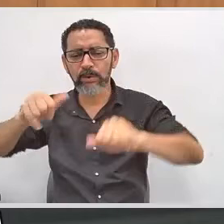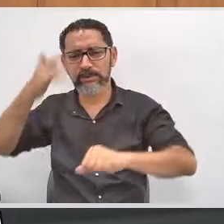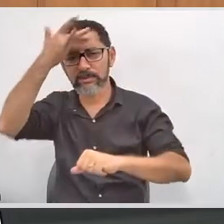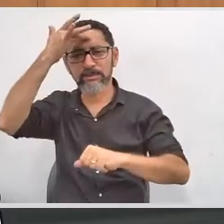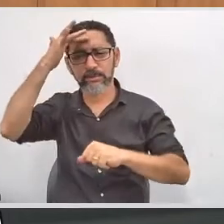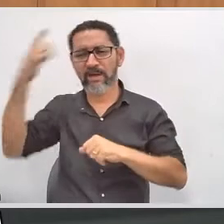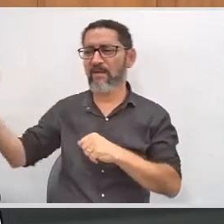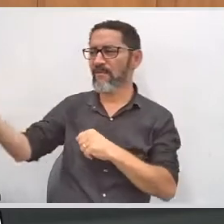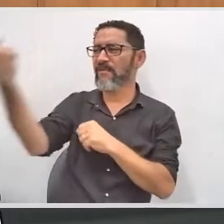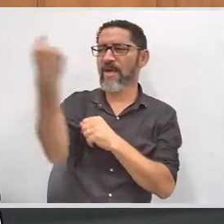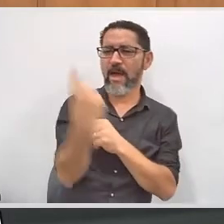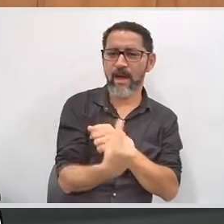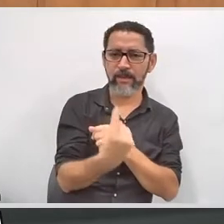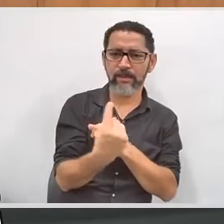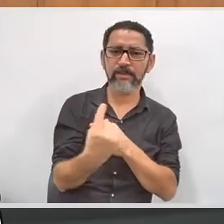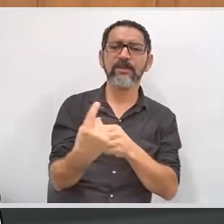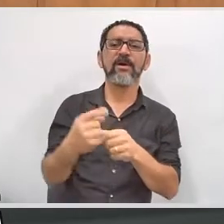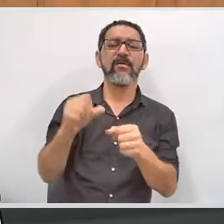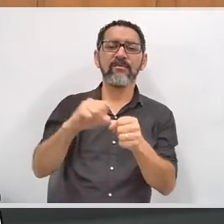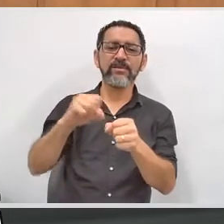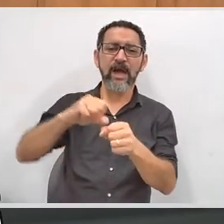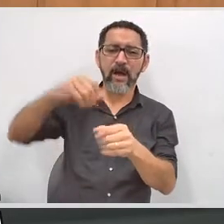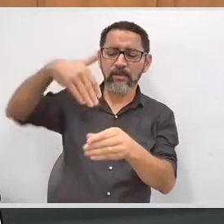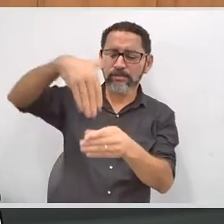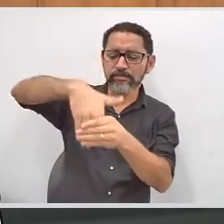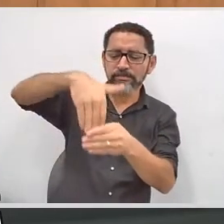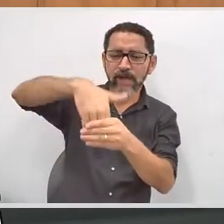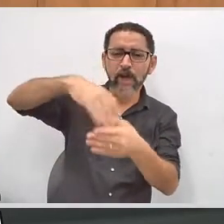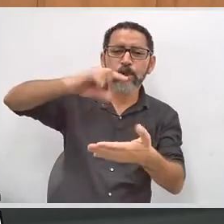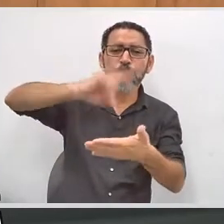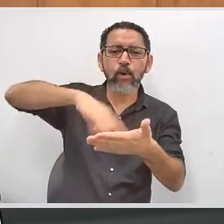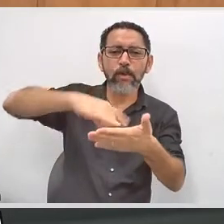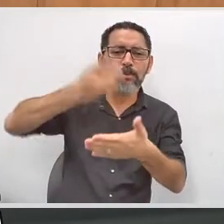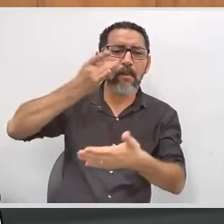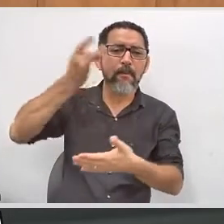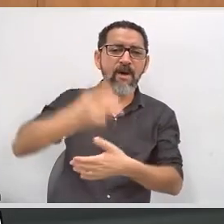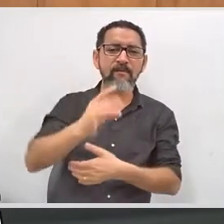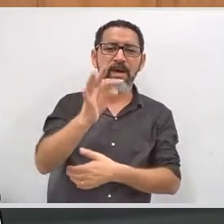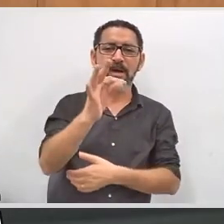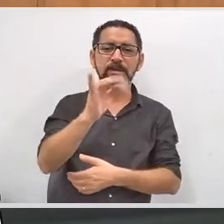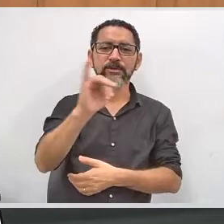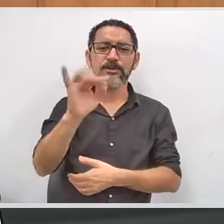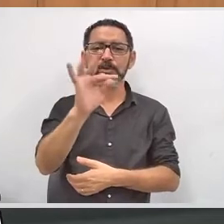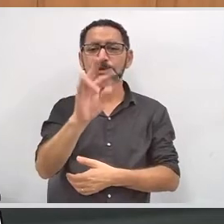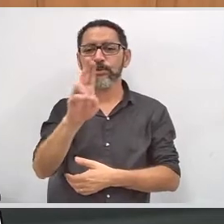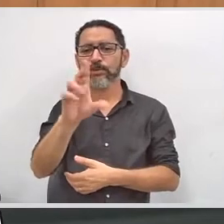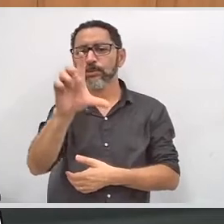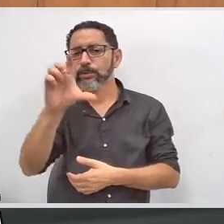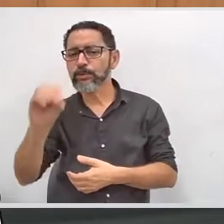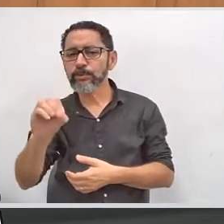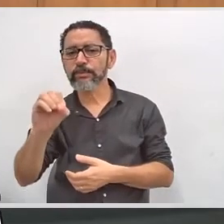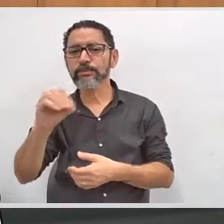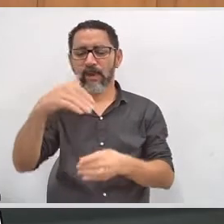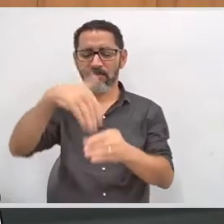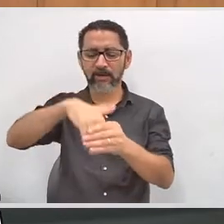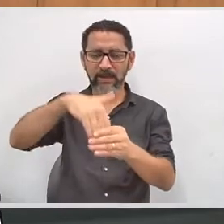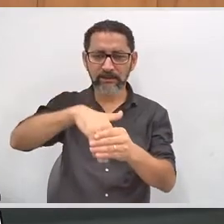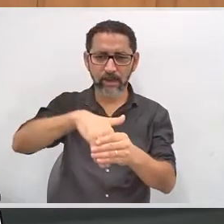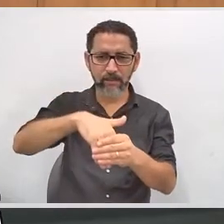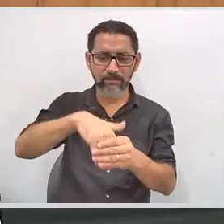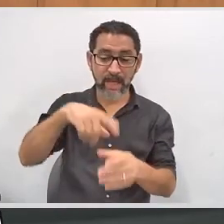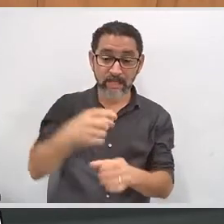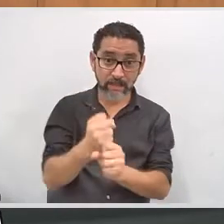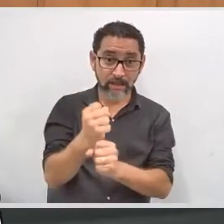cartório eleitoral, regularizarem a situação, tirarem título. Foi uma ação de muito sucesso que nós tivemos. E, esse ano,